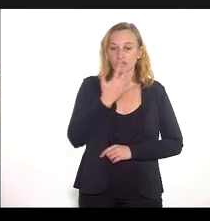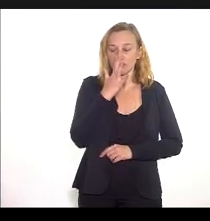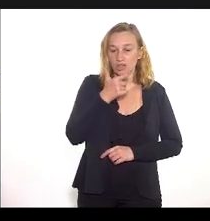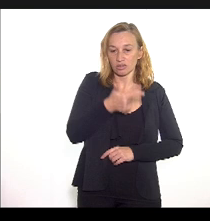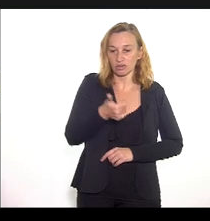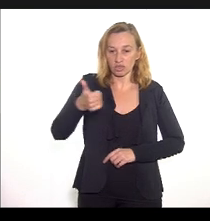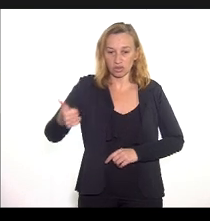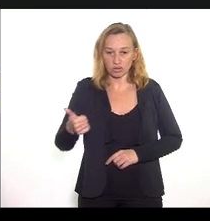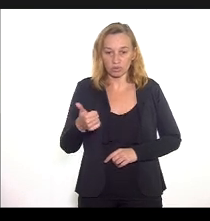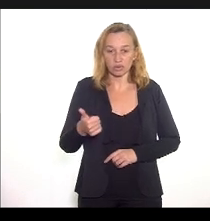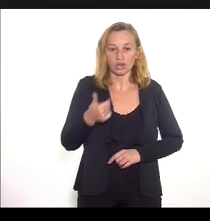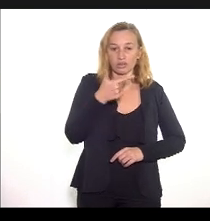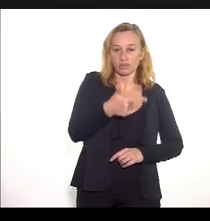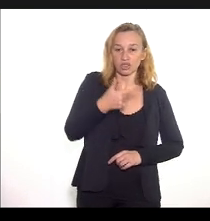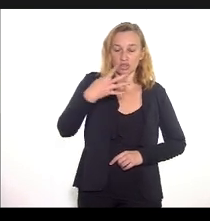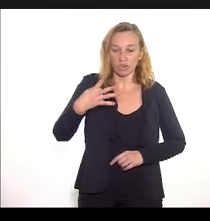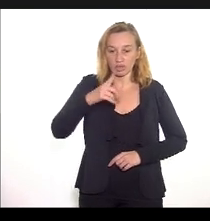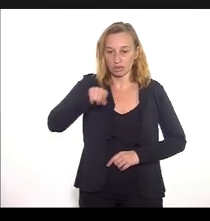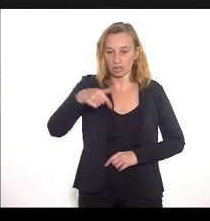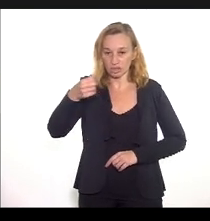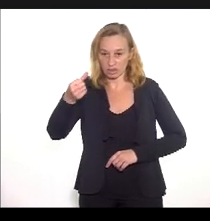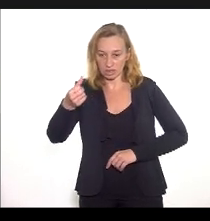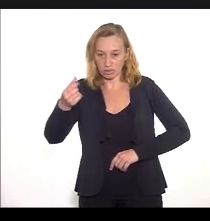960 mil